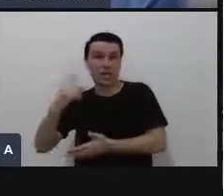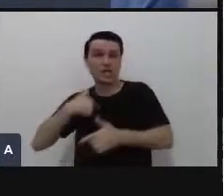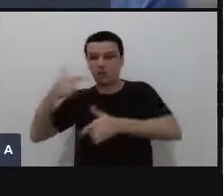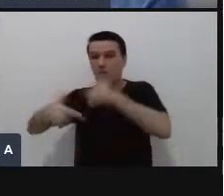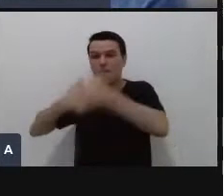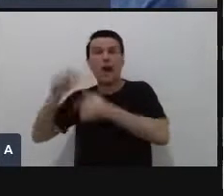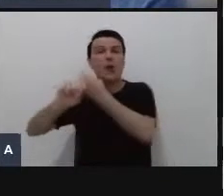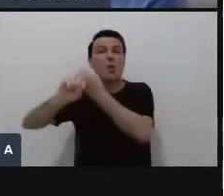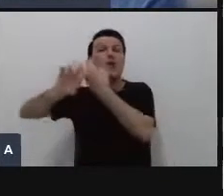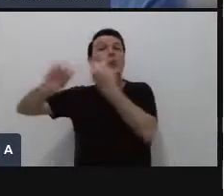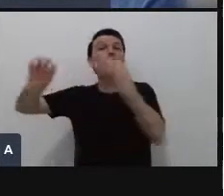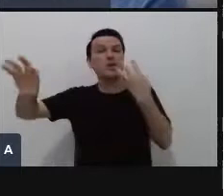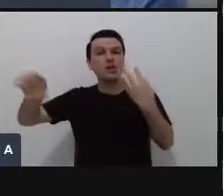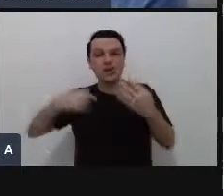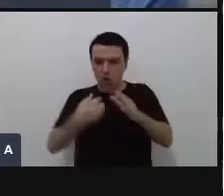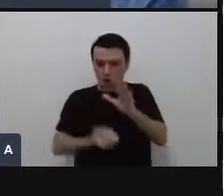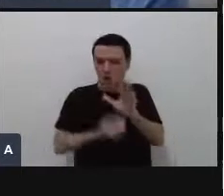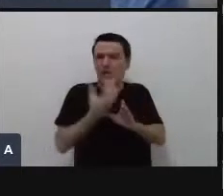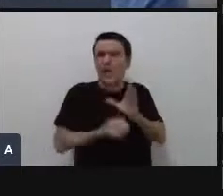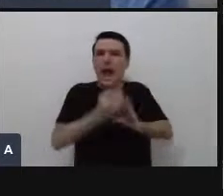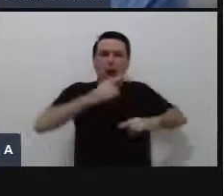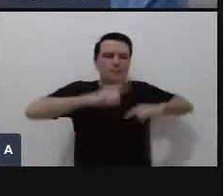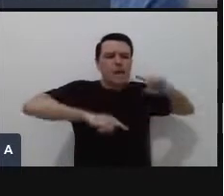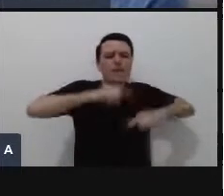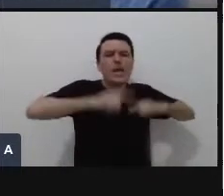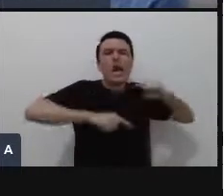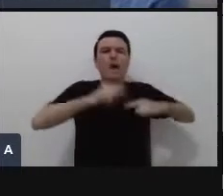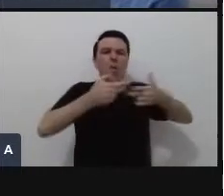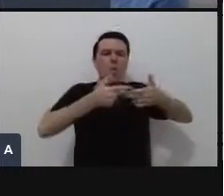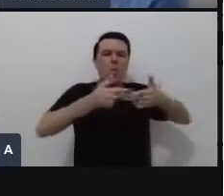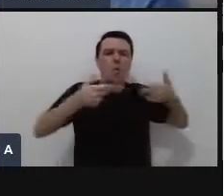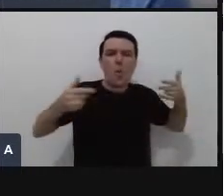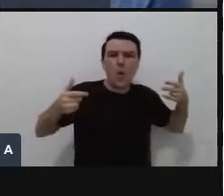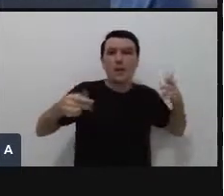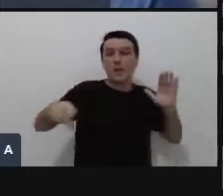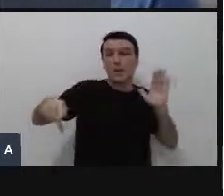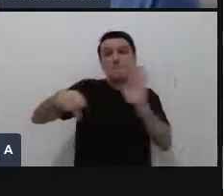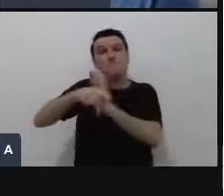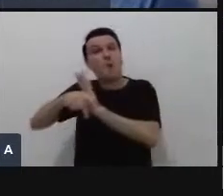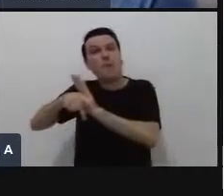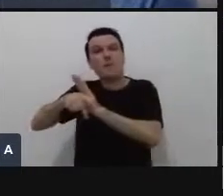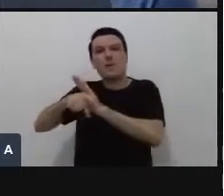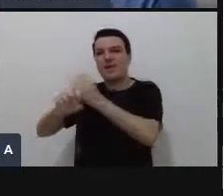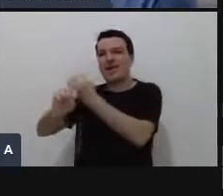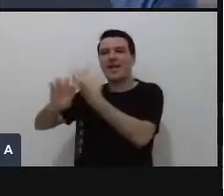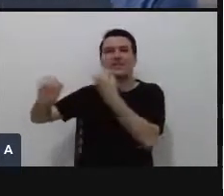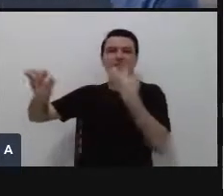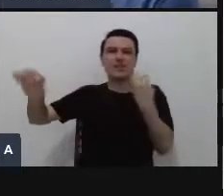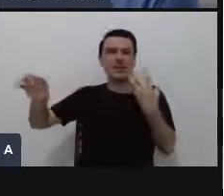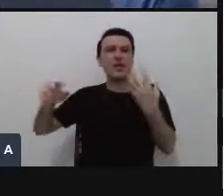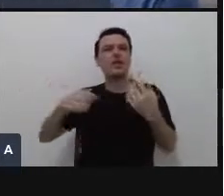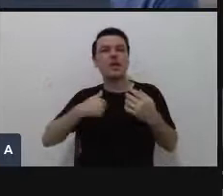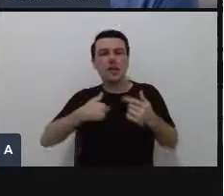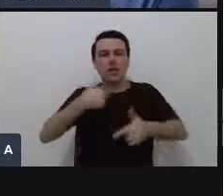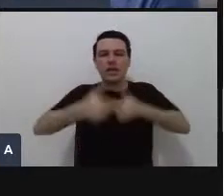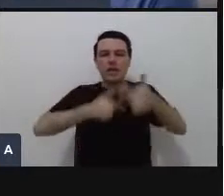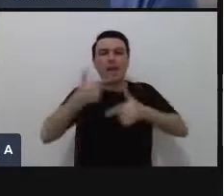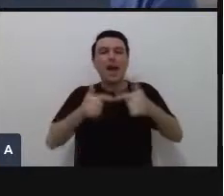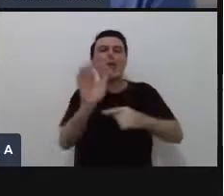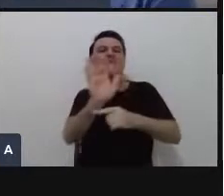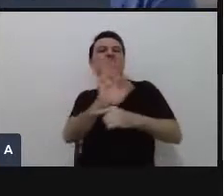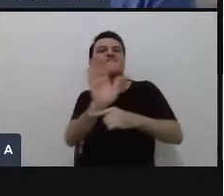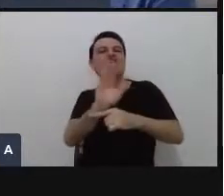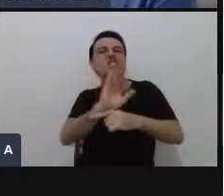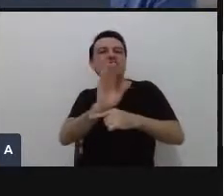de conteúdo educacional para EAD, e aí nós trabalhamos com vídeos EADs.